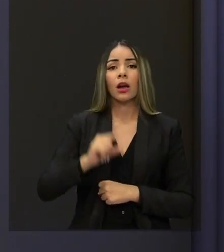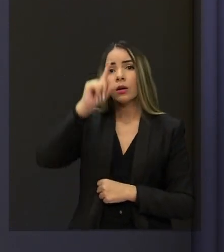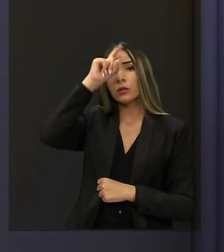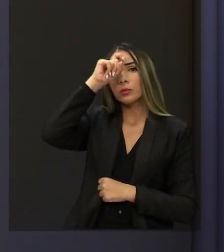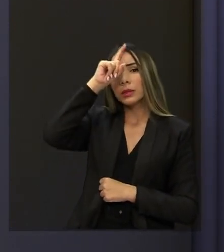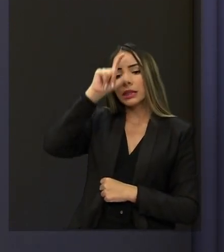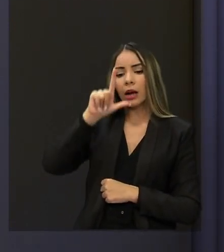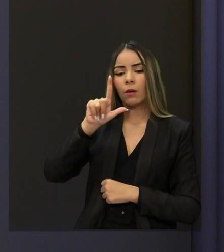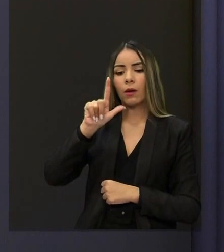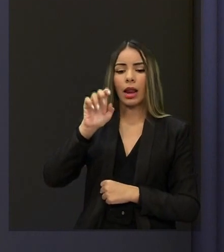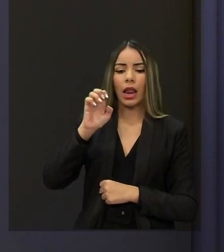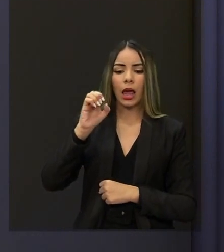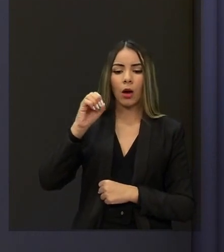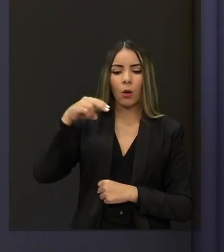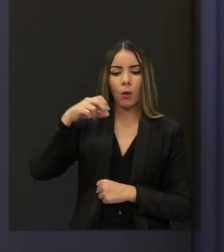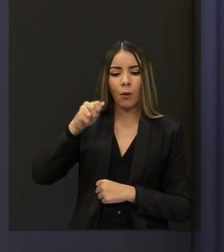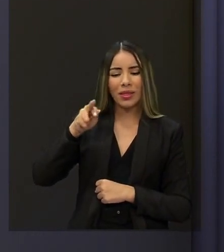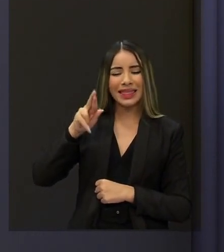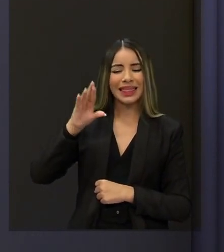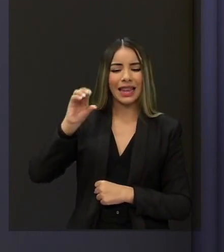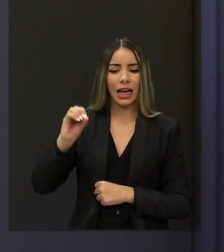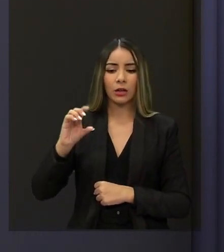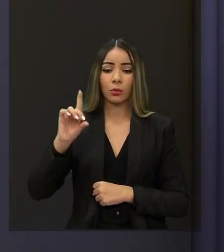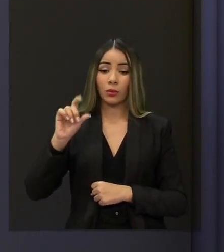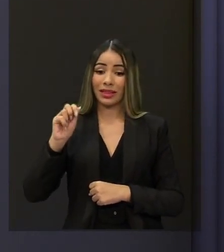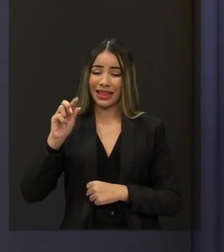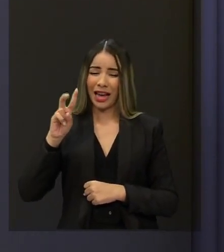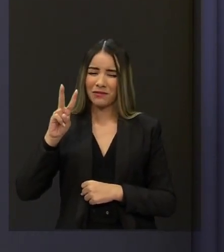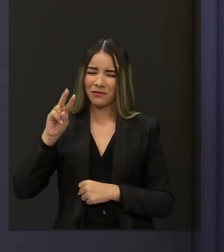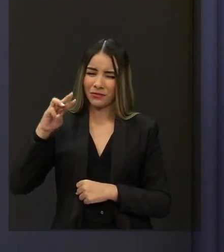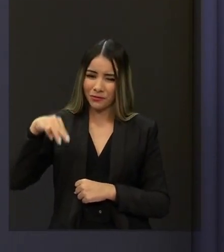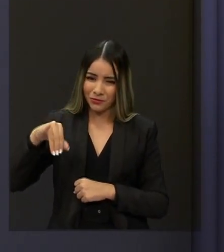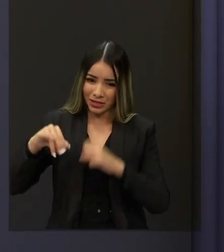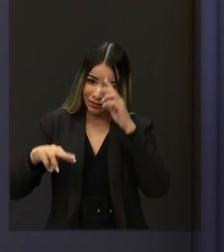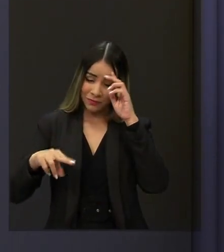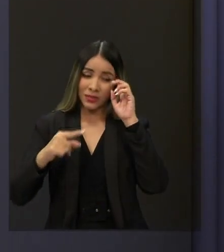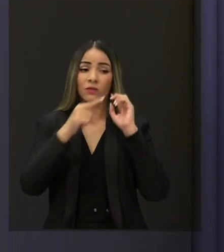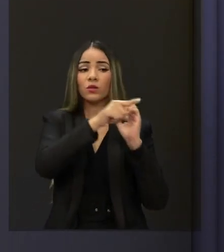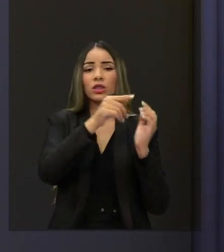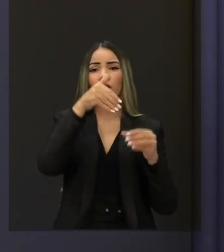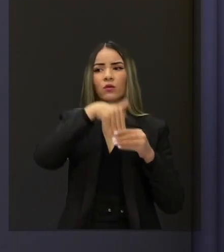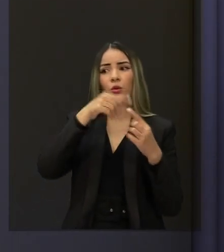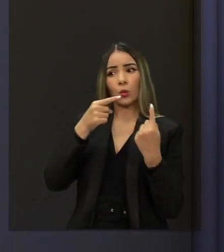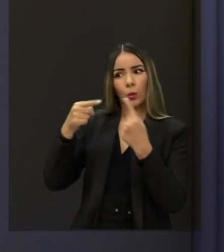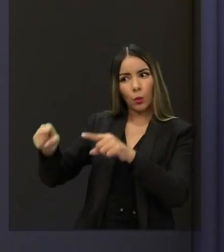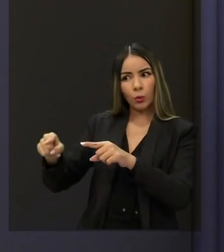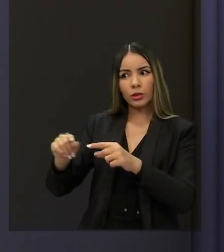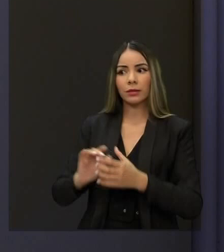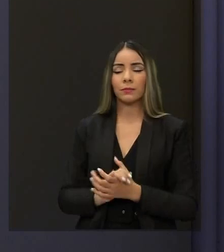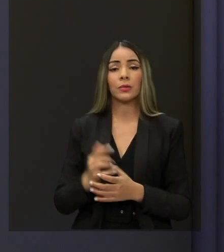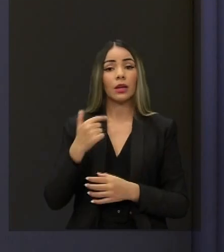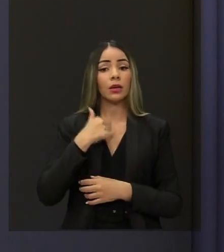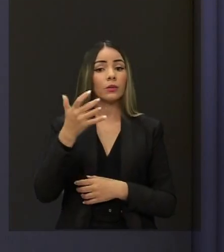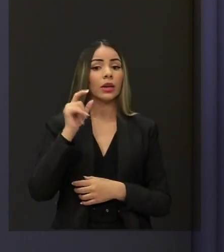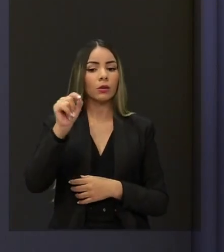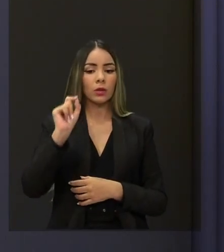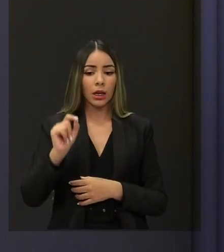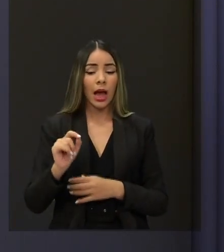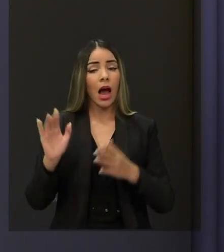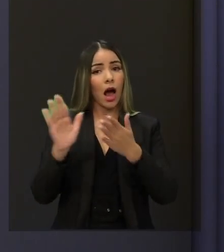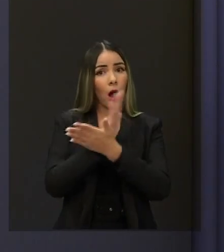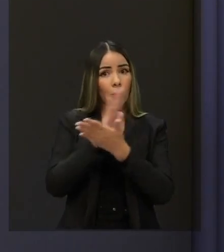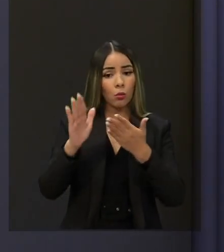Vinci para garantir leito de UTI para salvar a vida do povo? O senhor foi contra. Eu não, eu quero desapropriar áreas para fazer